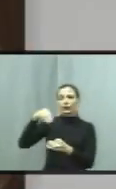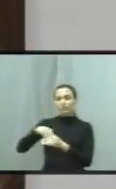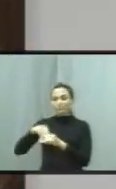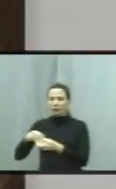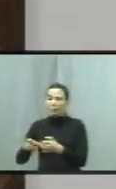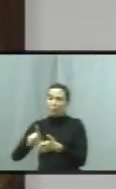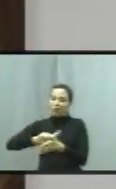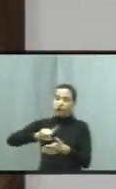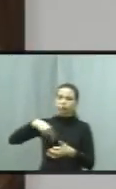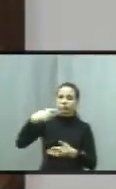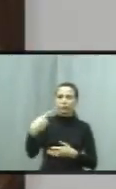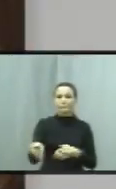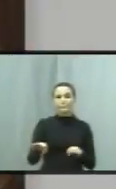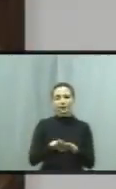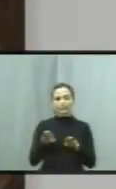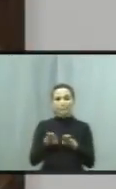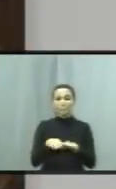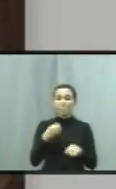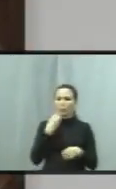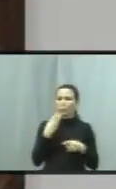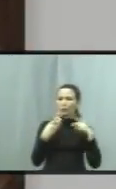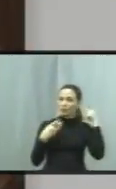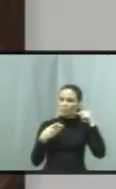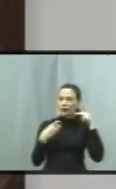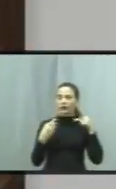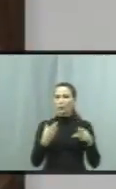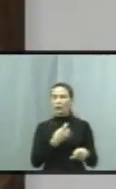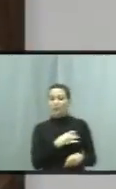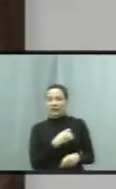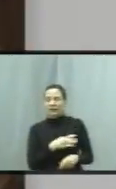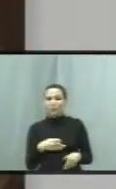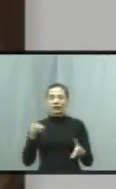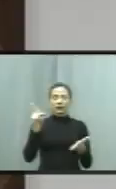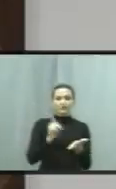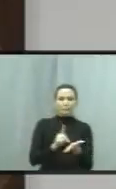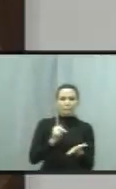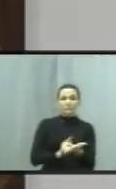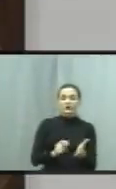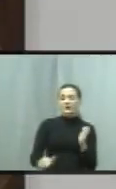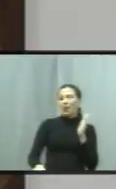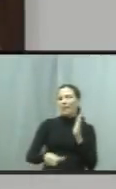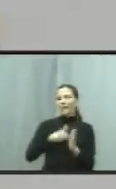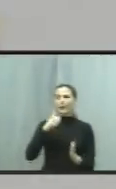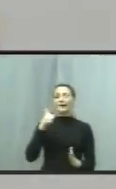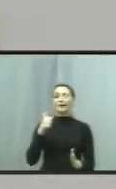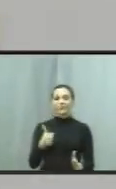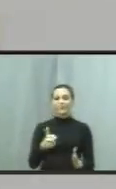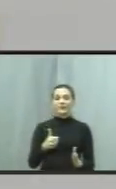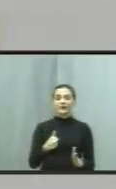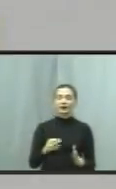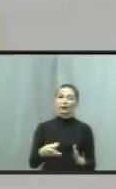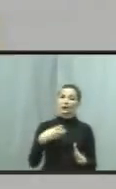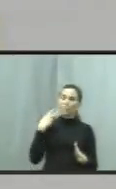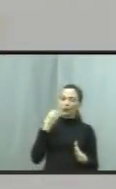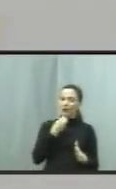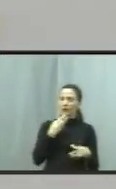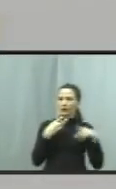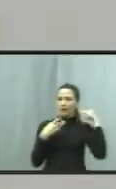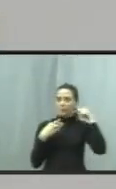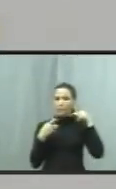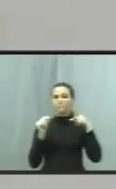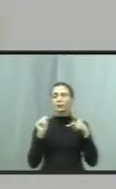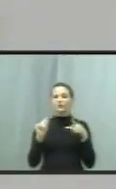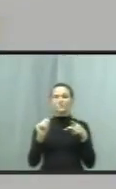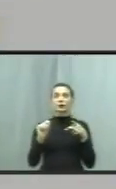Bem-aventurado o político que não tem medo, medo da verdade em primeiro lugar. Bem-aventurado o político